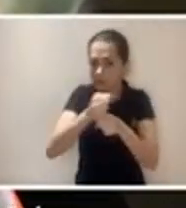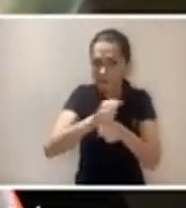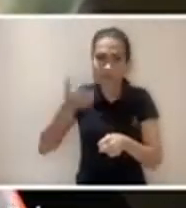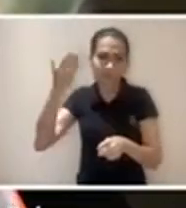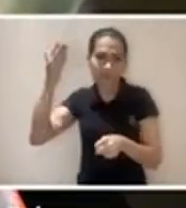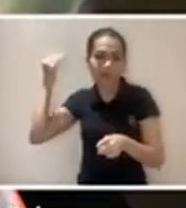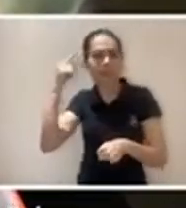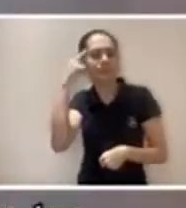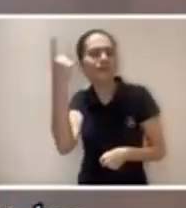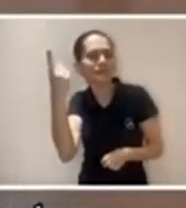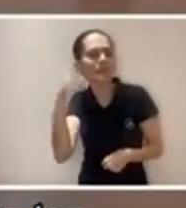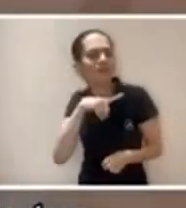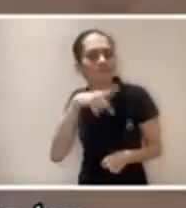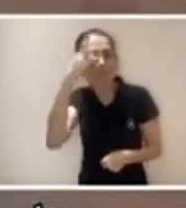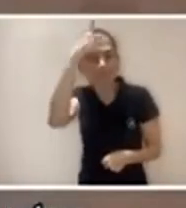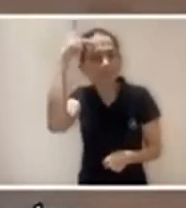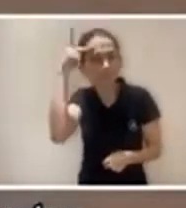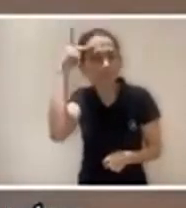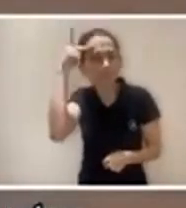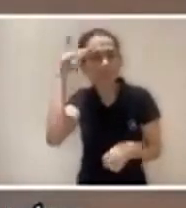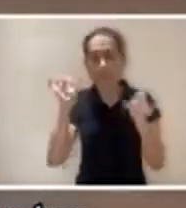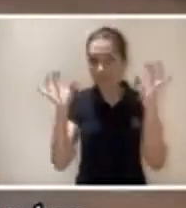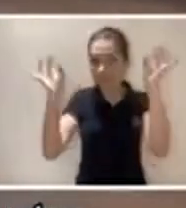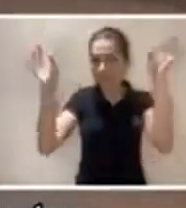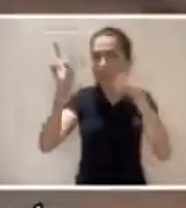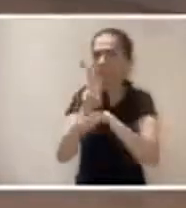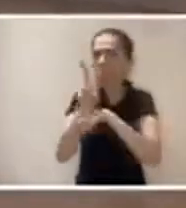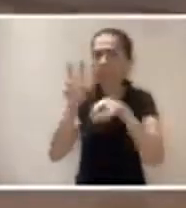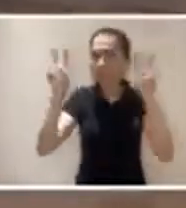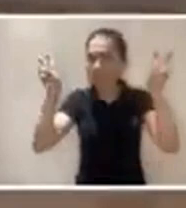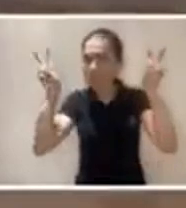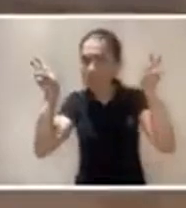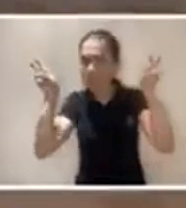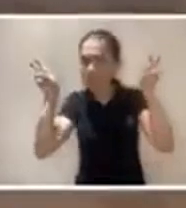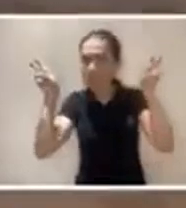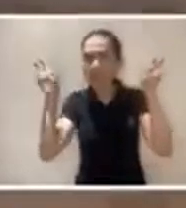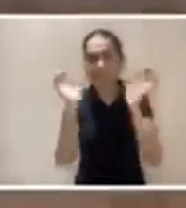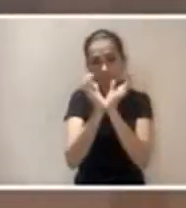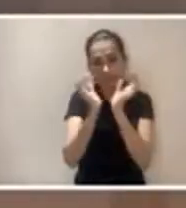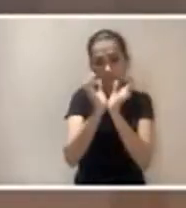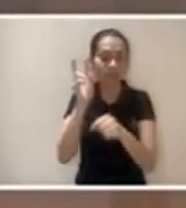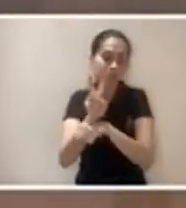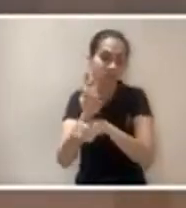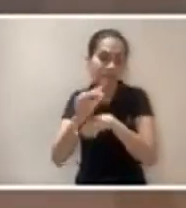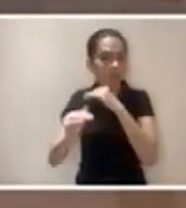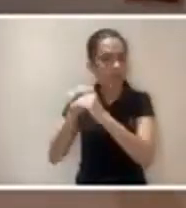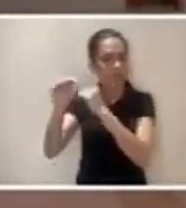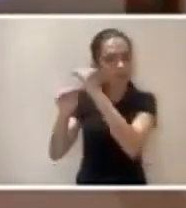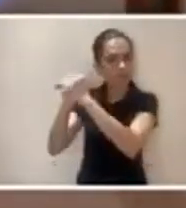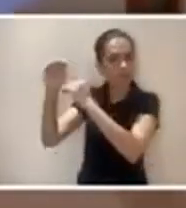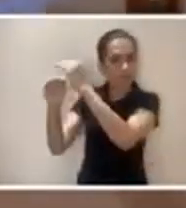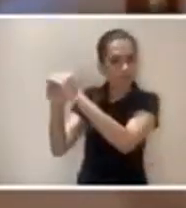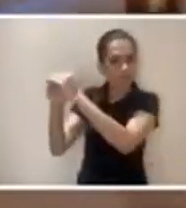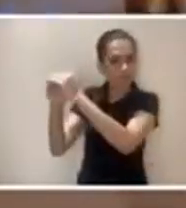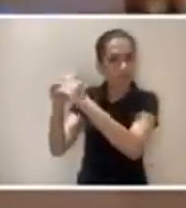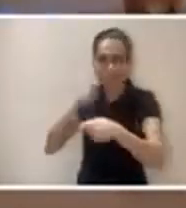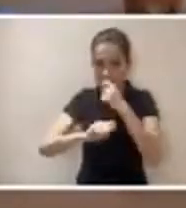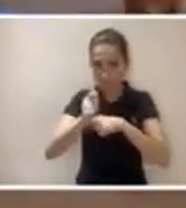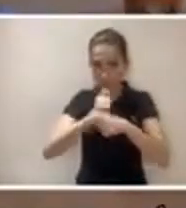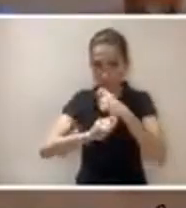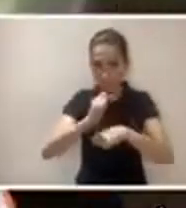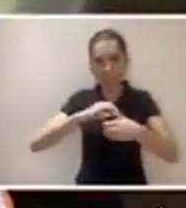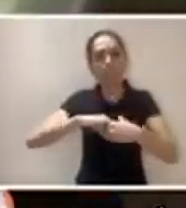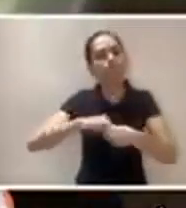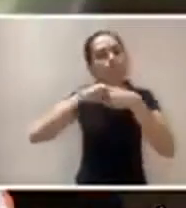em ter pessoas 100% dedicadas para olhar essa transição. Então a equipe, ela basicamente atua em dois pilares, né?